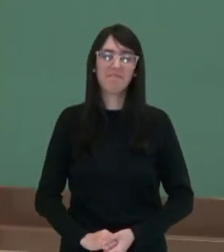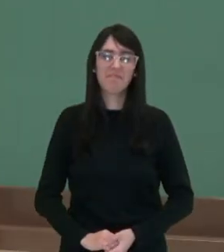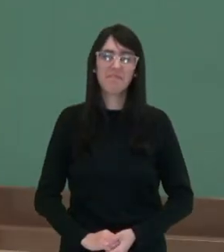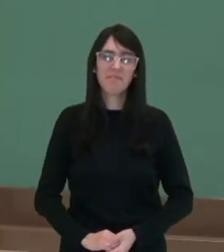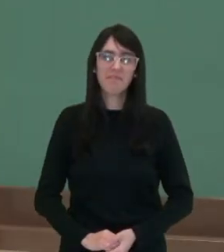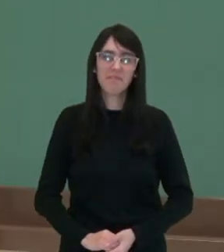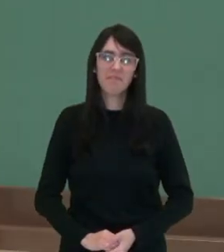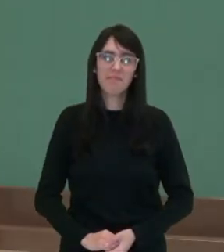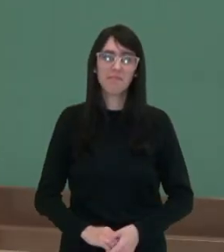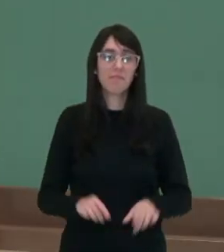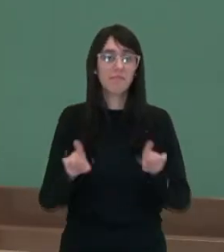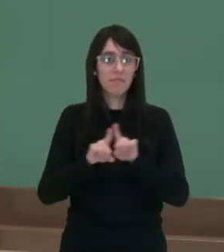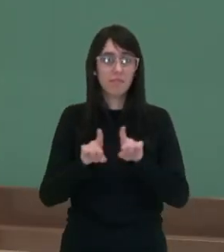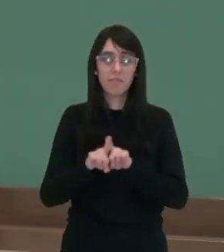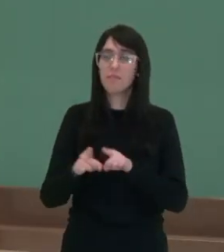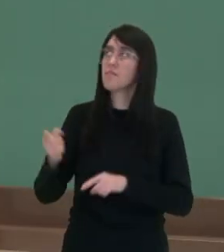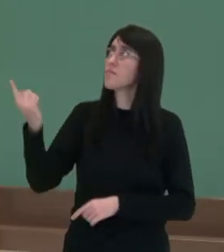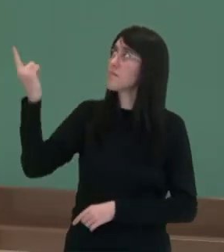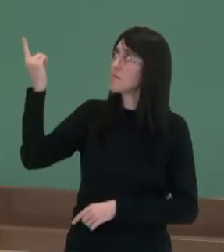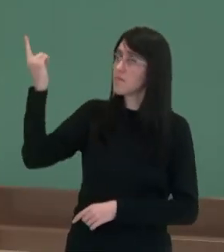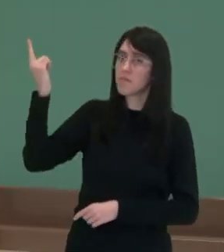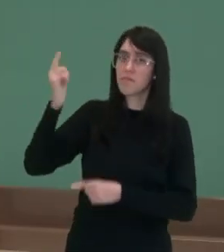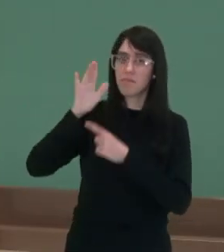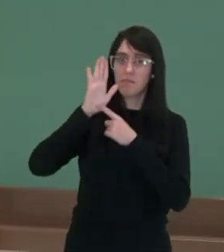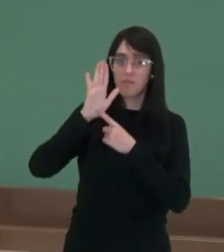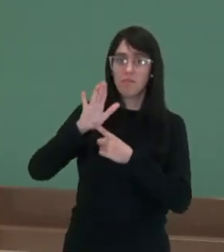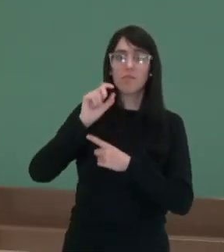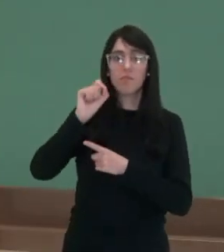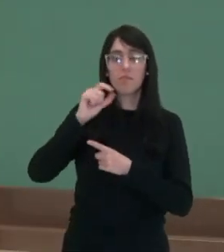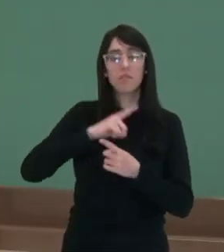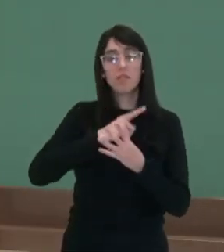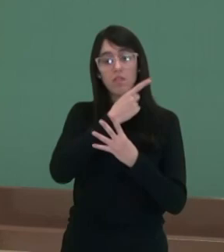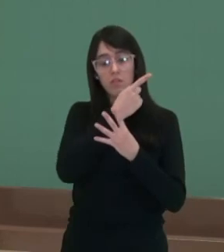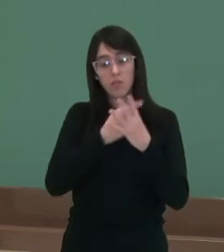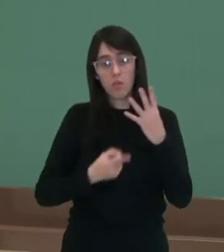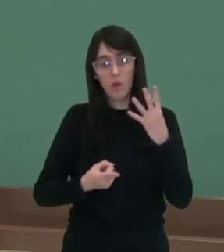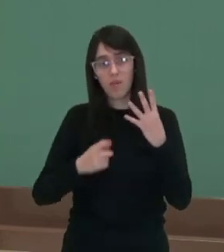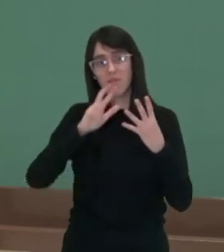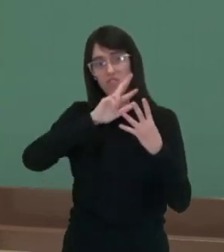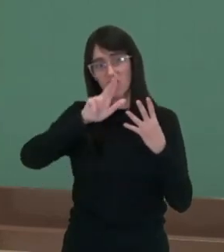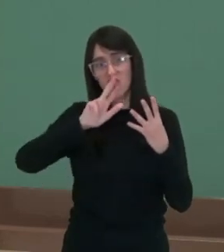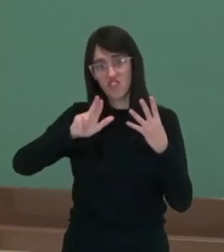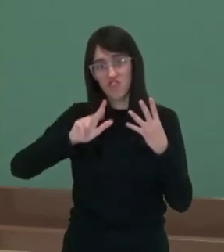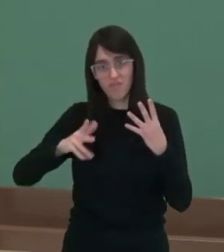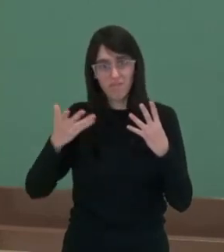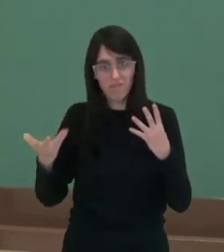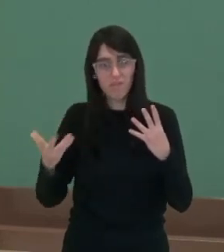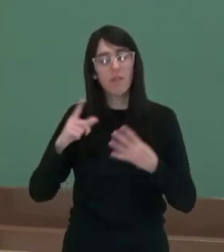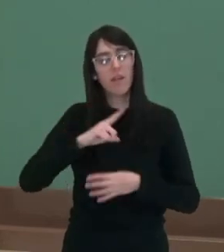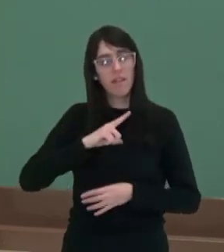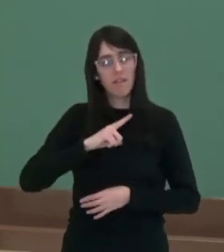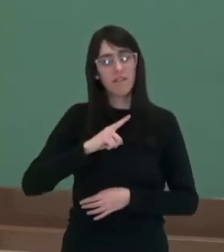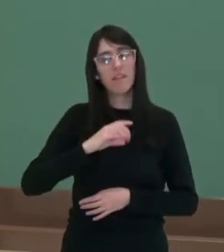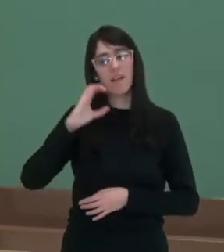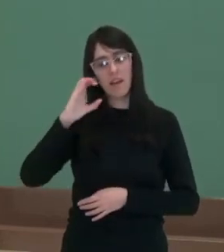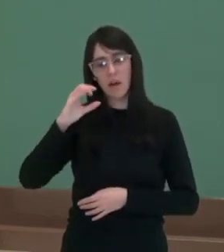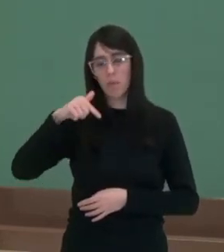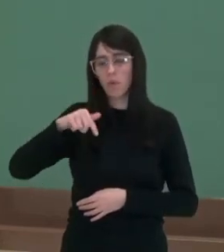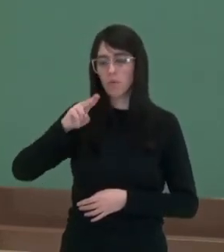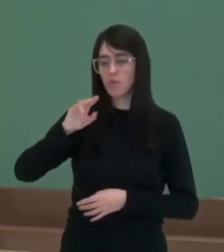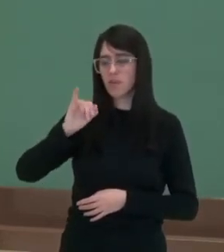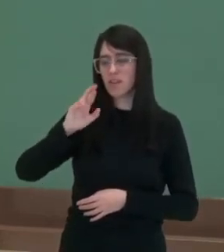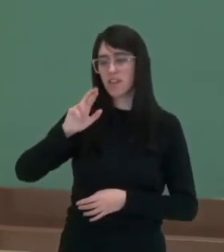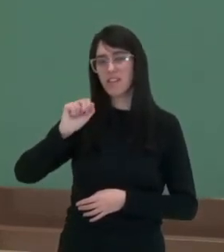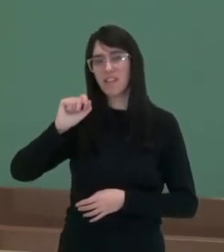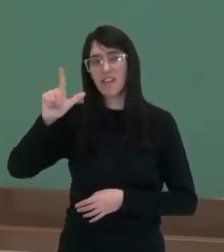aqui, evidentemente, como nós temos quatro ligantes diferentes, nós vamos ter um carbono quiral, uma